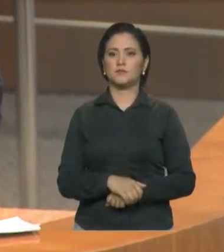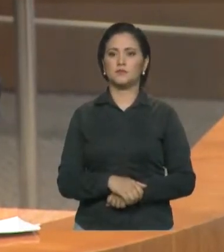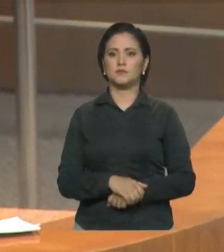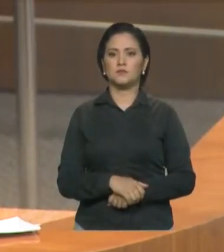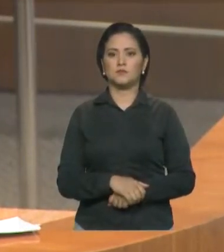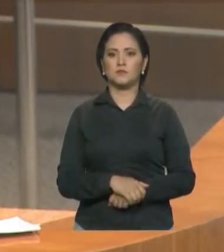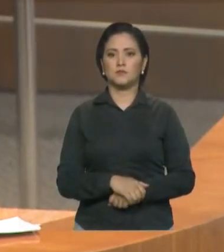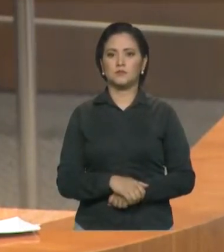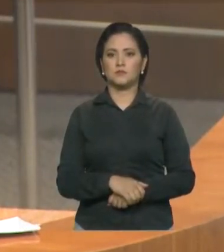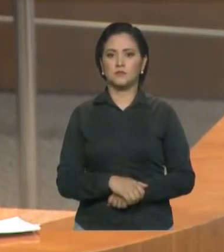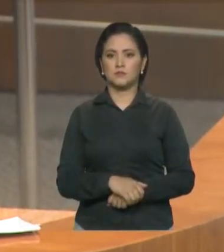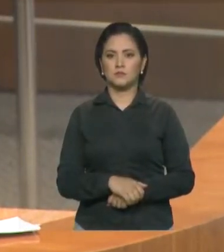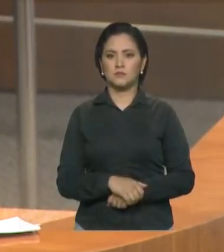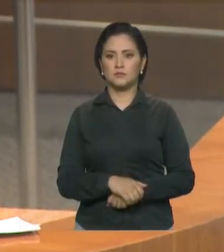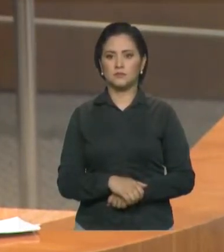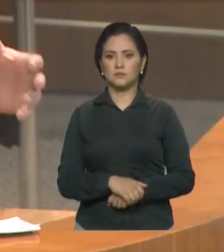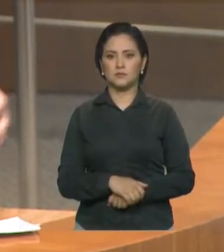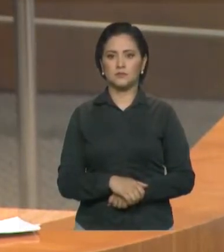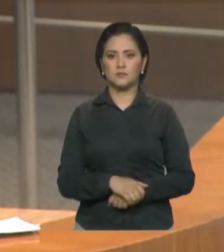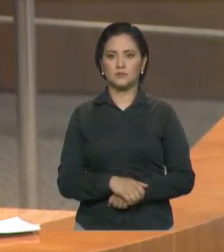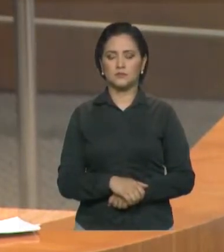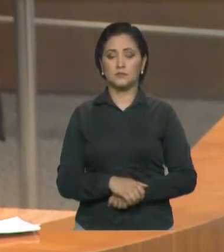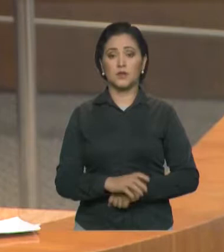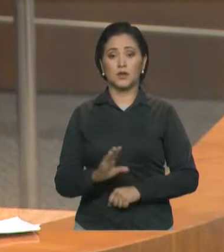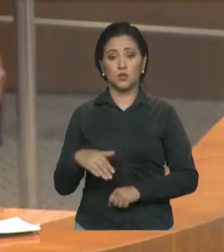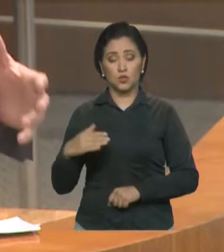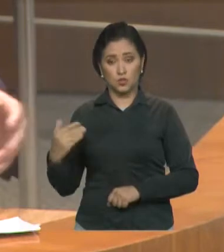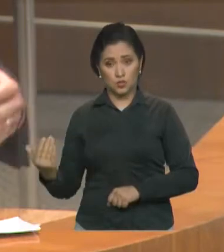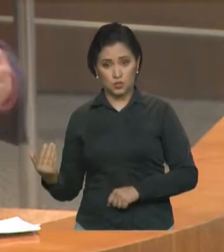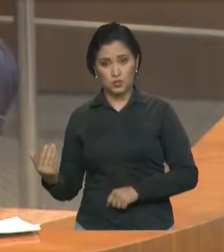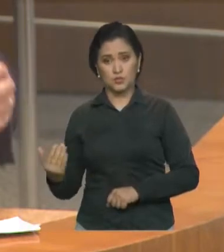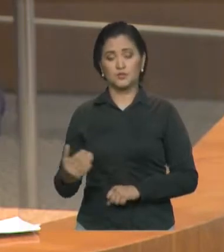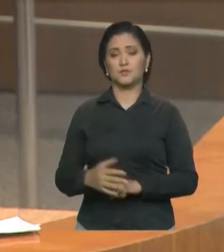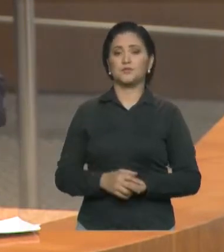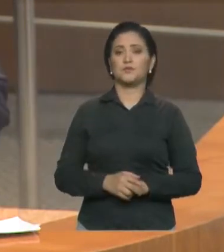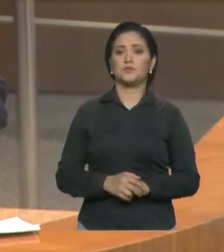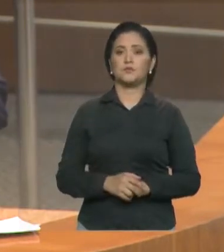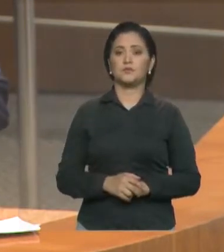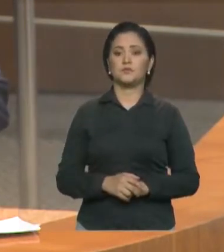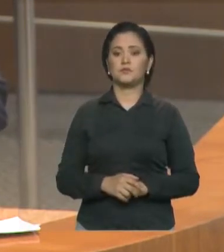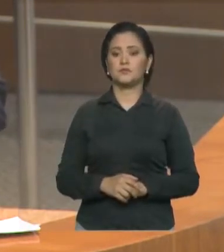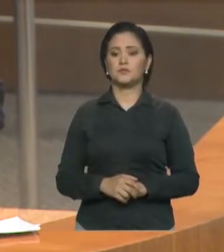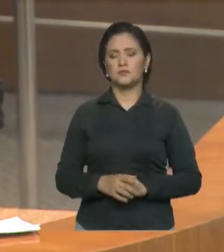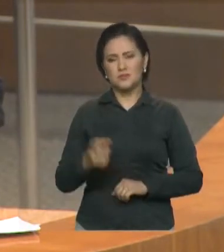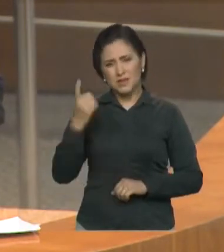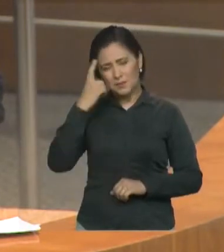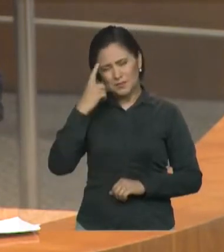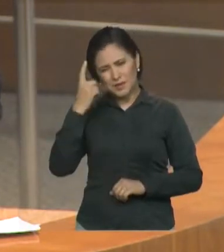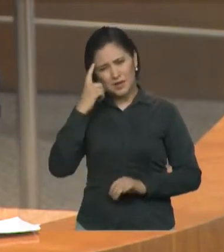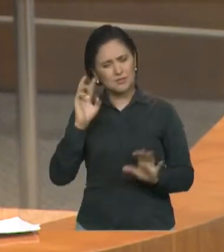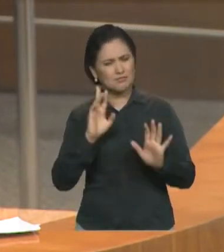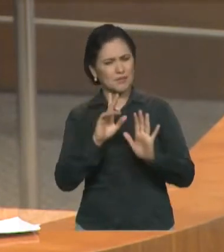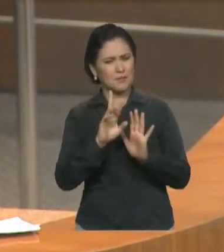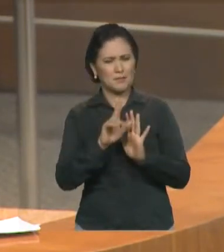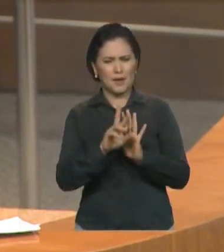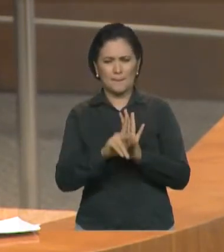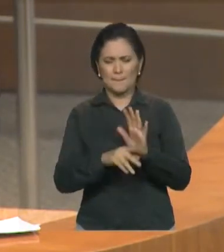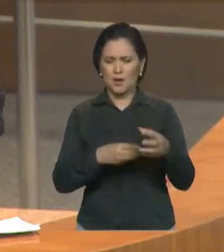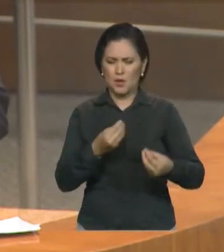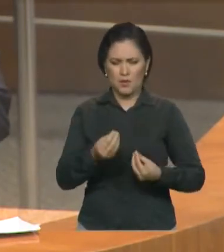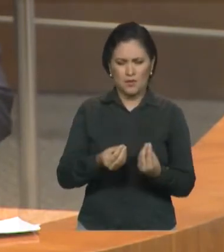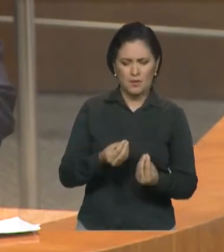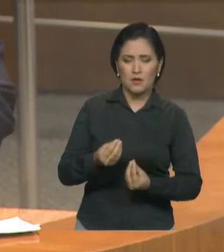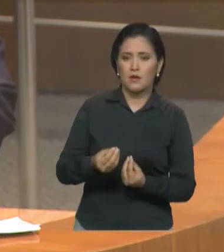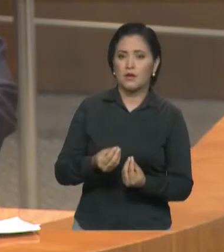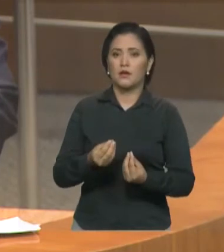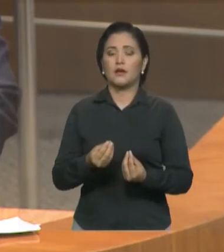E quando nos apresentávamos várias saídas para a agricultura familiar, deputado Paulo Neto, uma